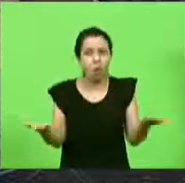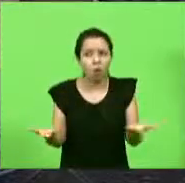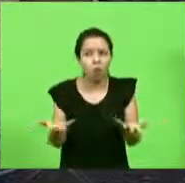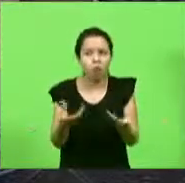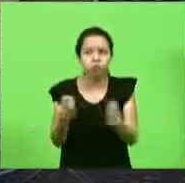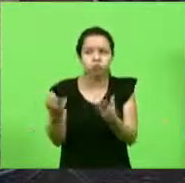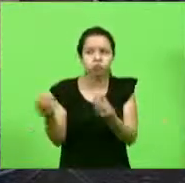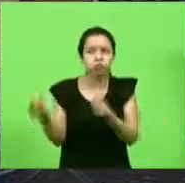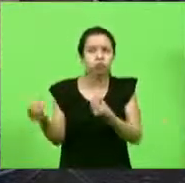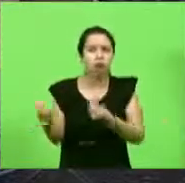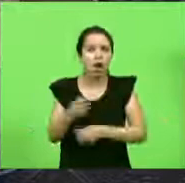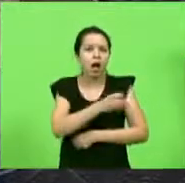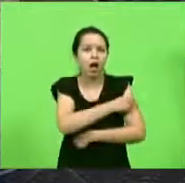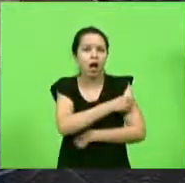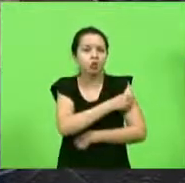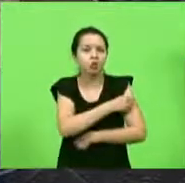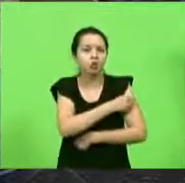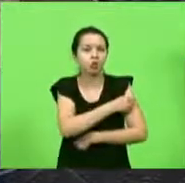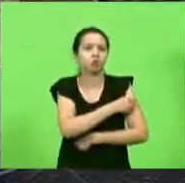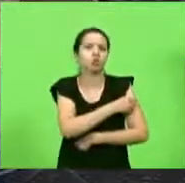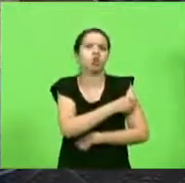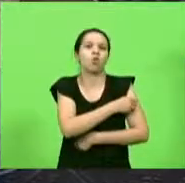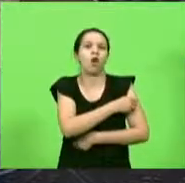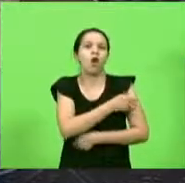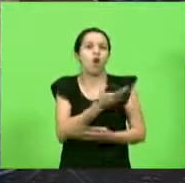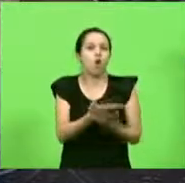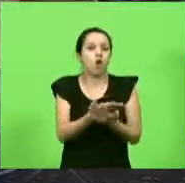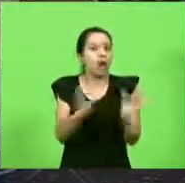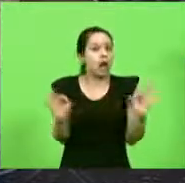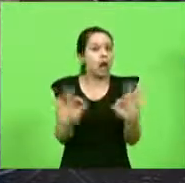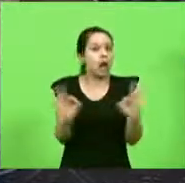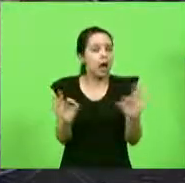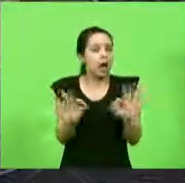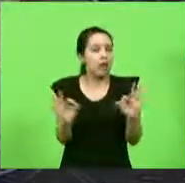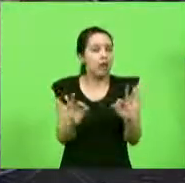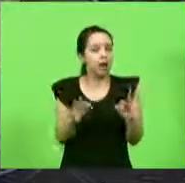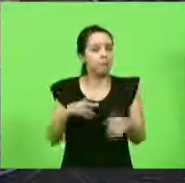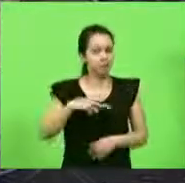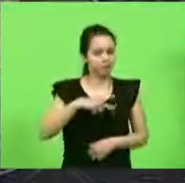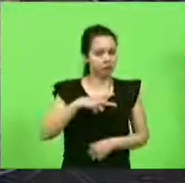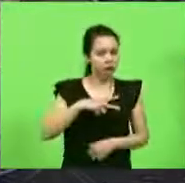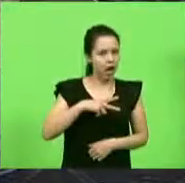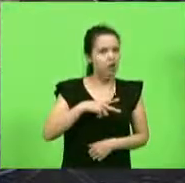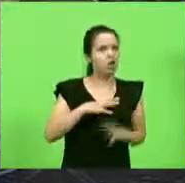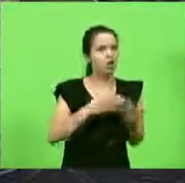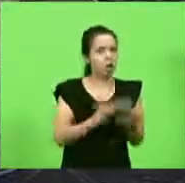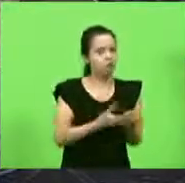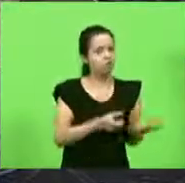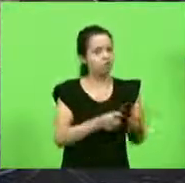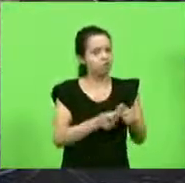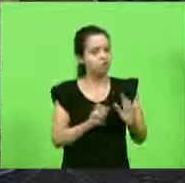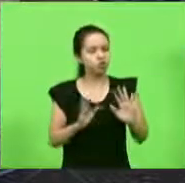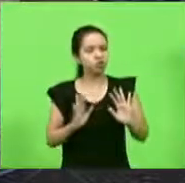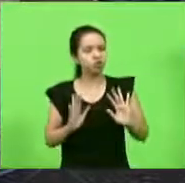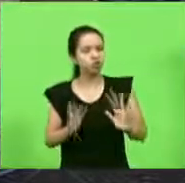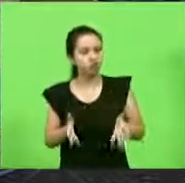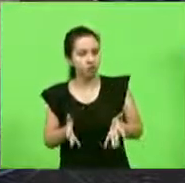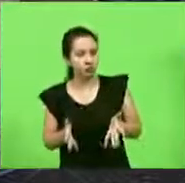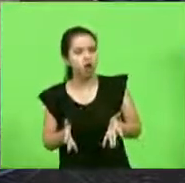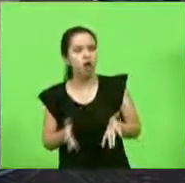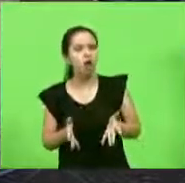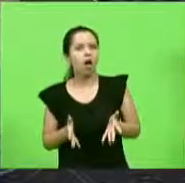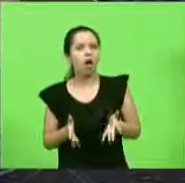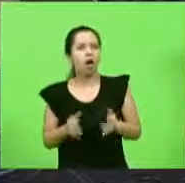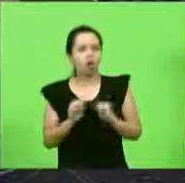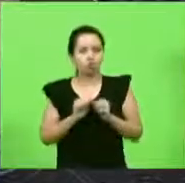sem aulas. A rede privada voltou, está funcionando, está acontecendo. Os níveis de contágio estão sob controle.